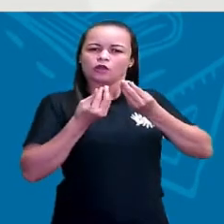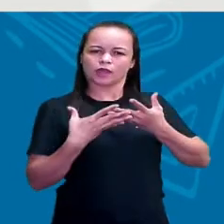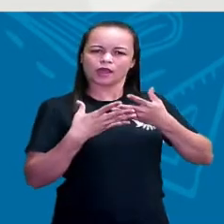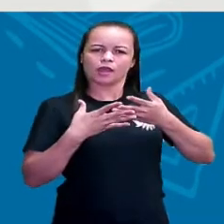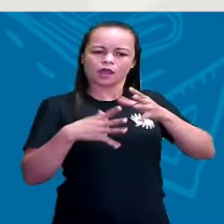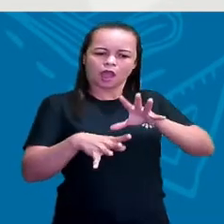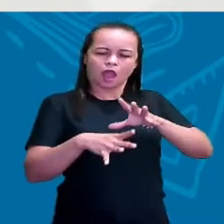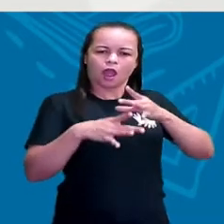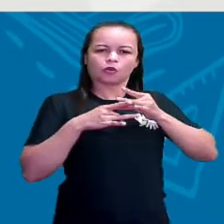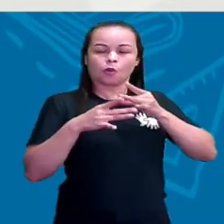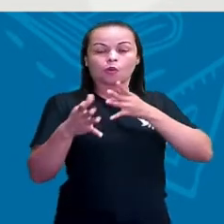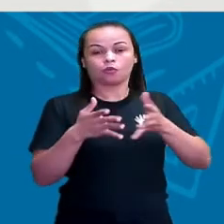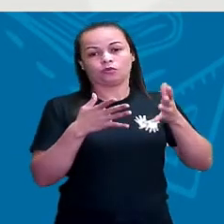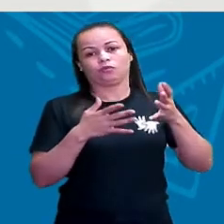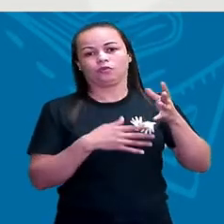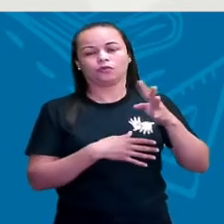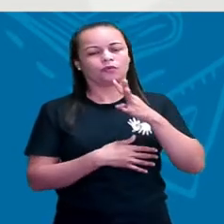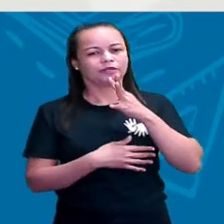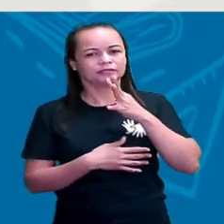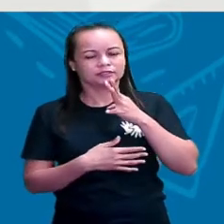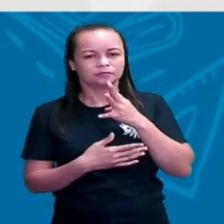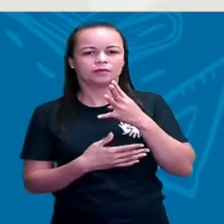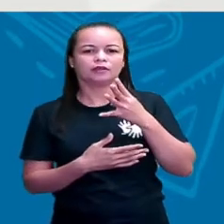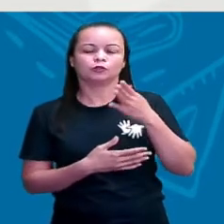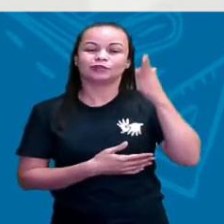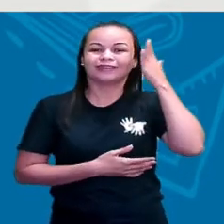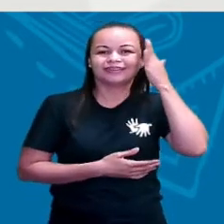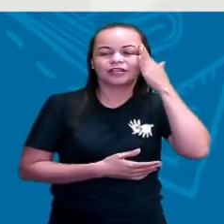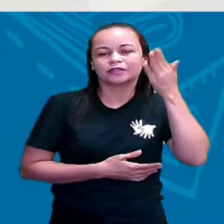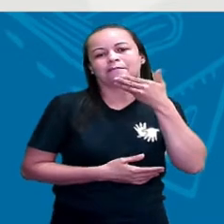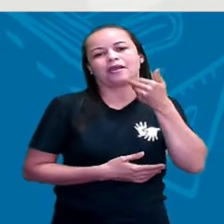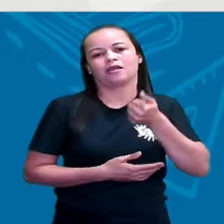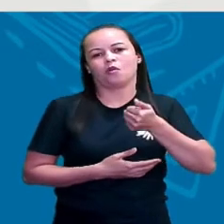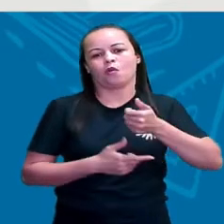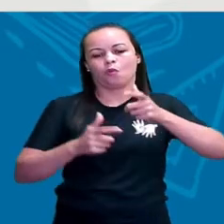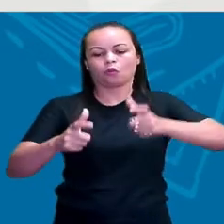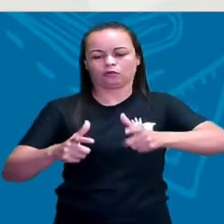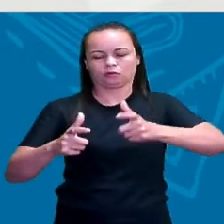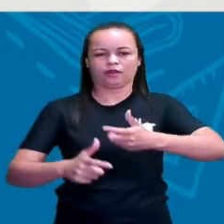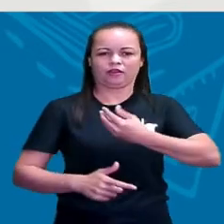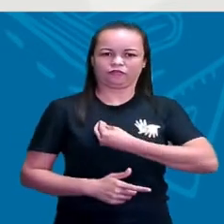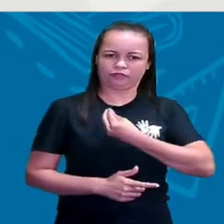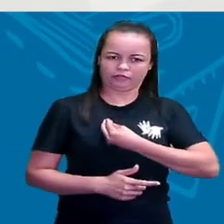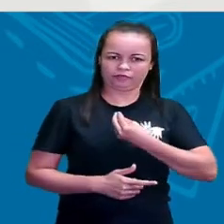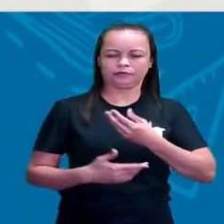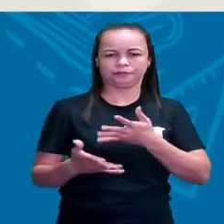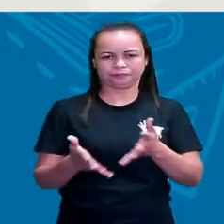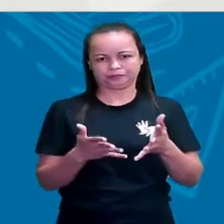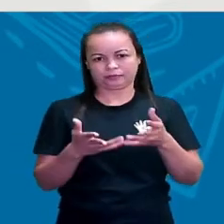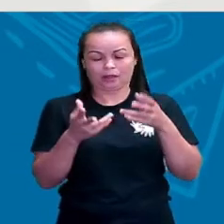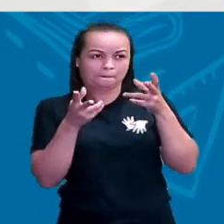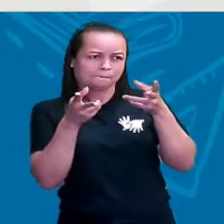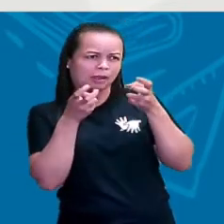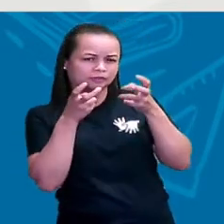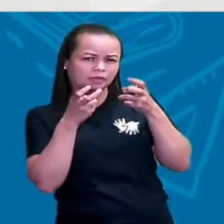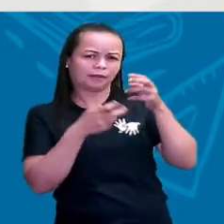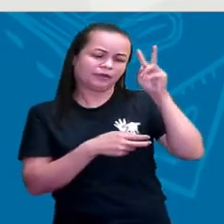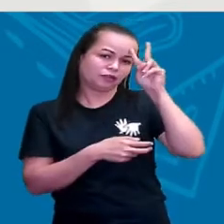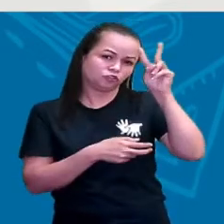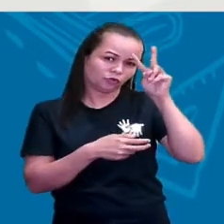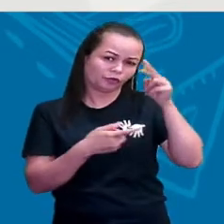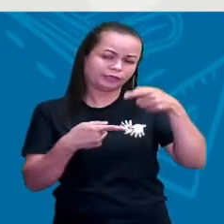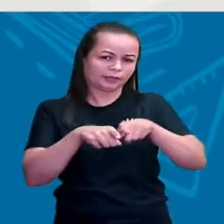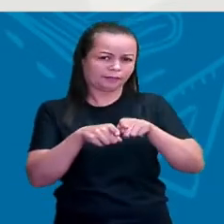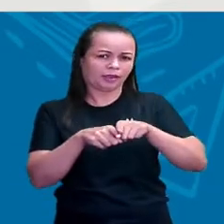compreensão melhor do lugar em que a gente vive, né? A história também, gente, percebe que ela nos ajuda de